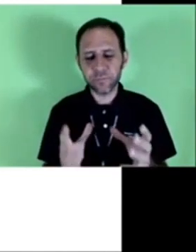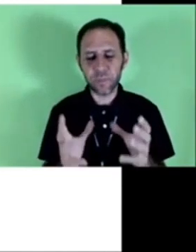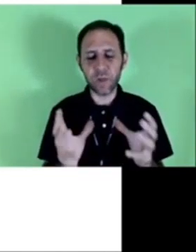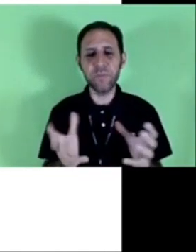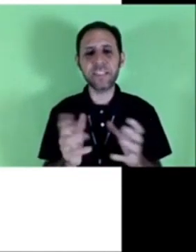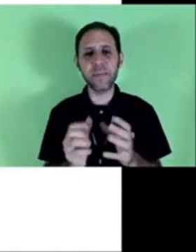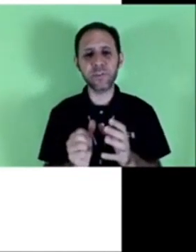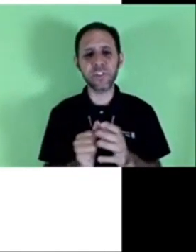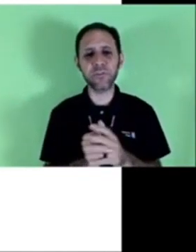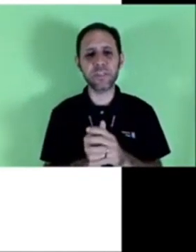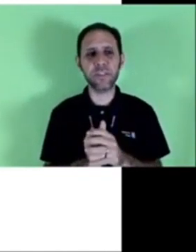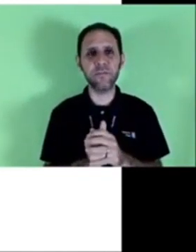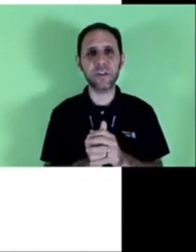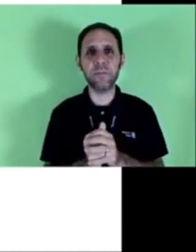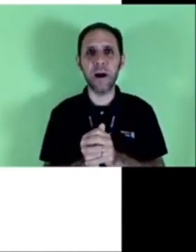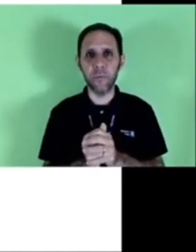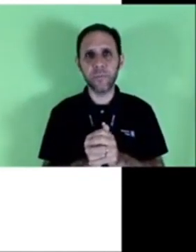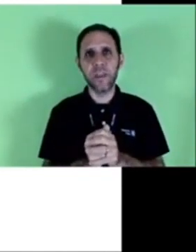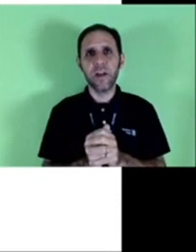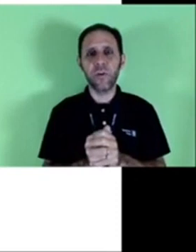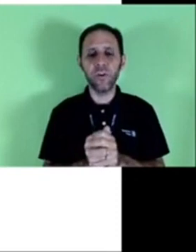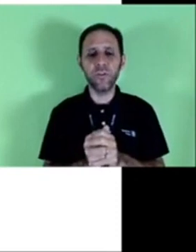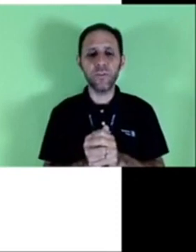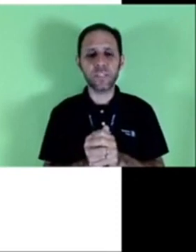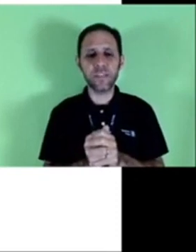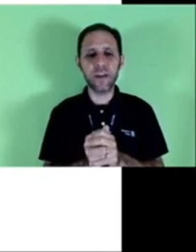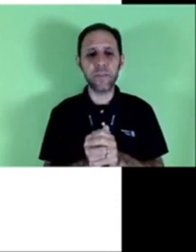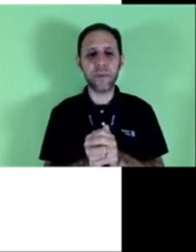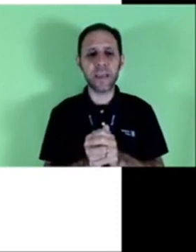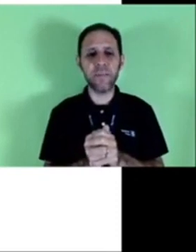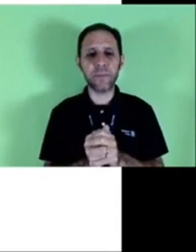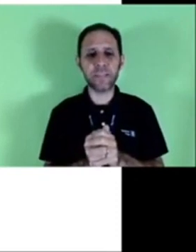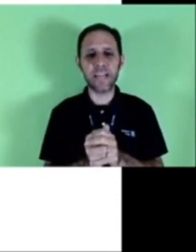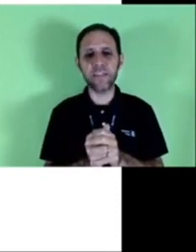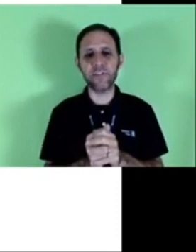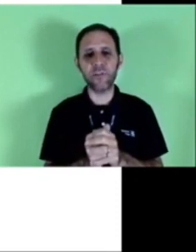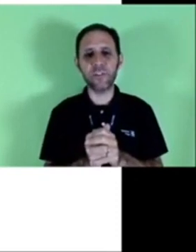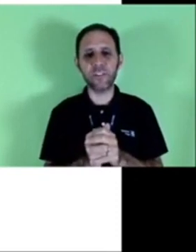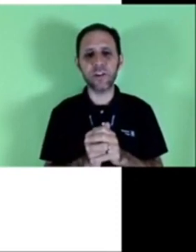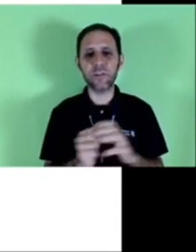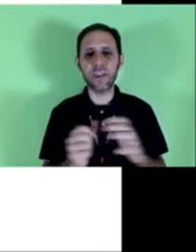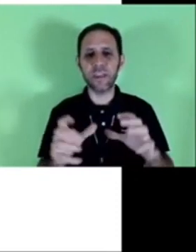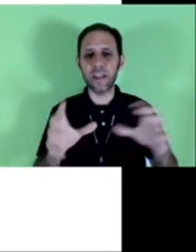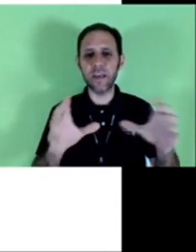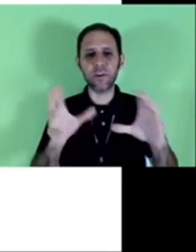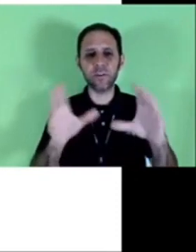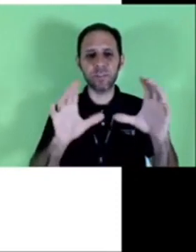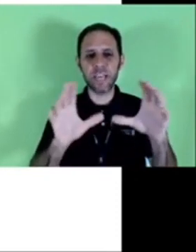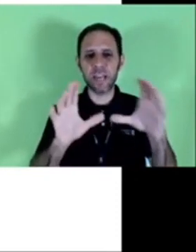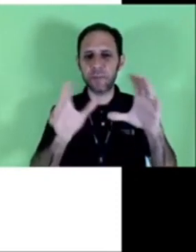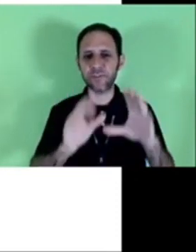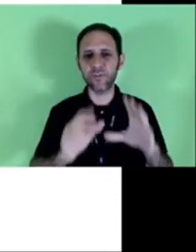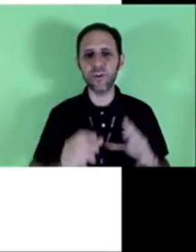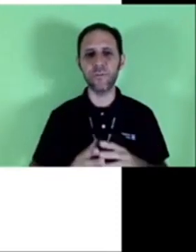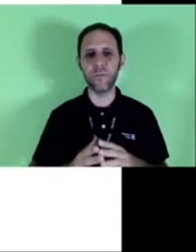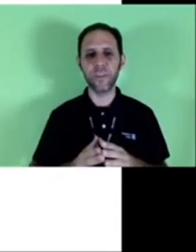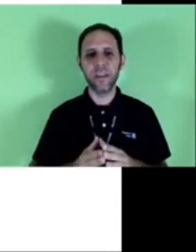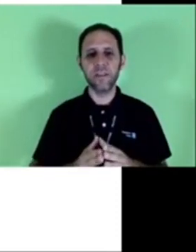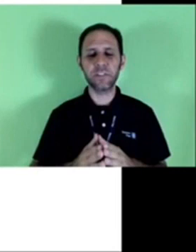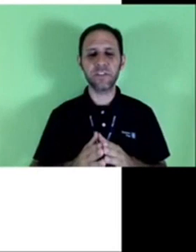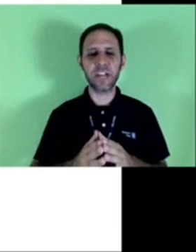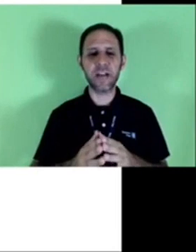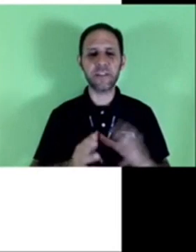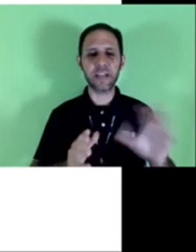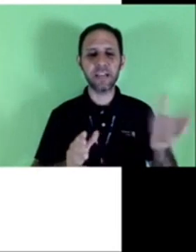exemplo de situação verbal. Quando você vai pegar emprestado a coisa de alguém, lembra quando você era mais novo?